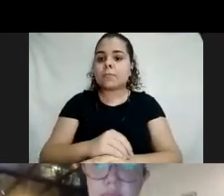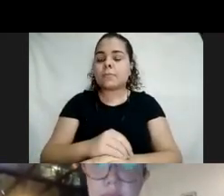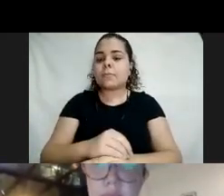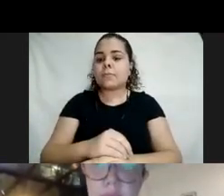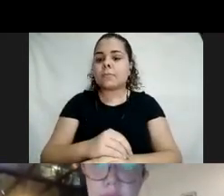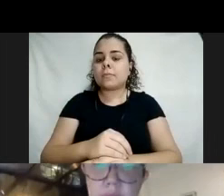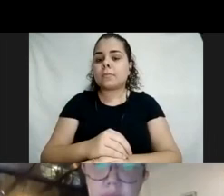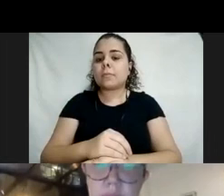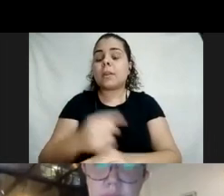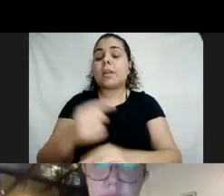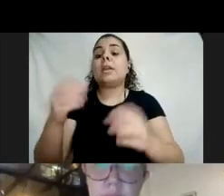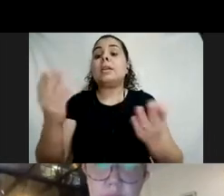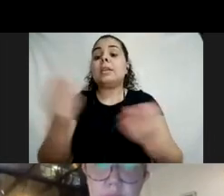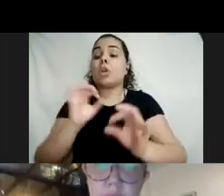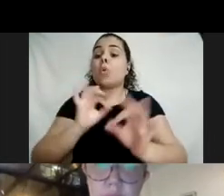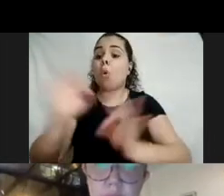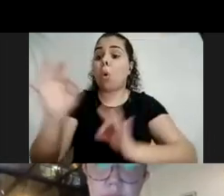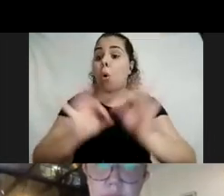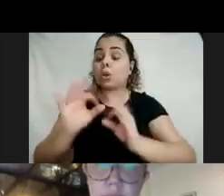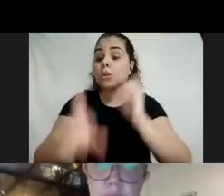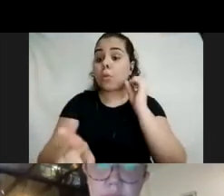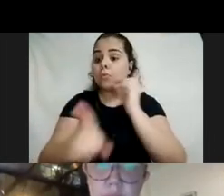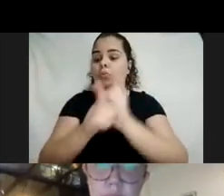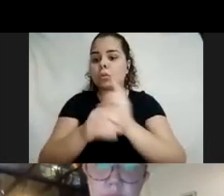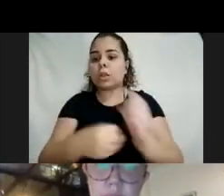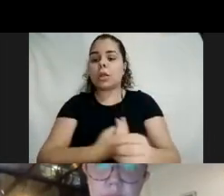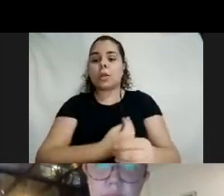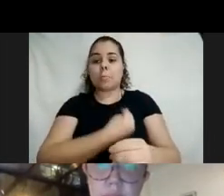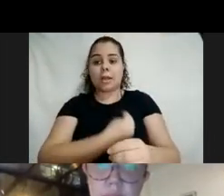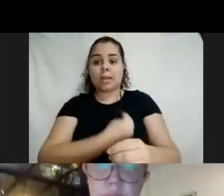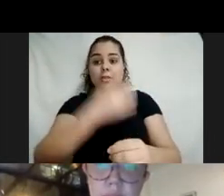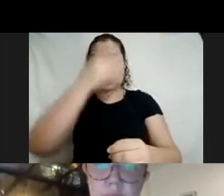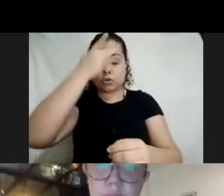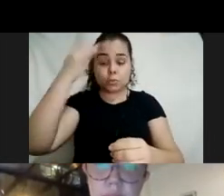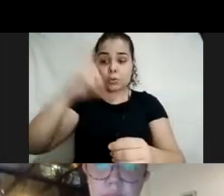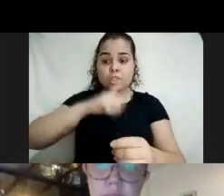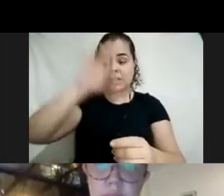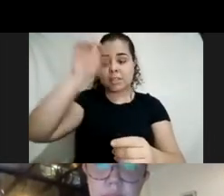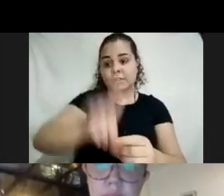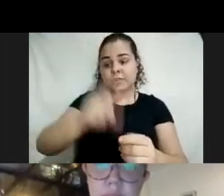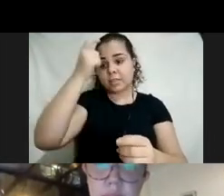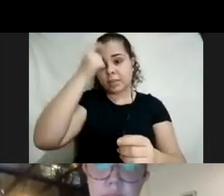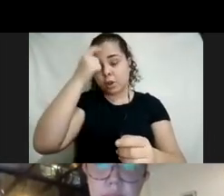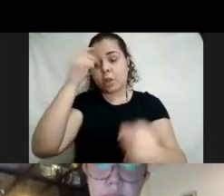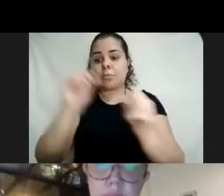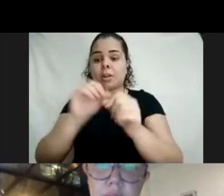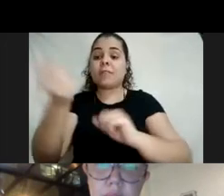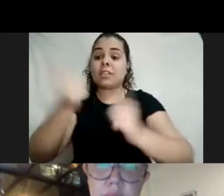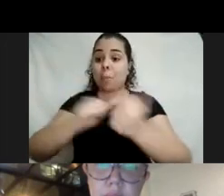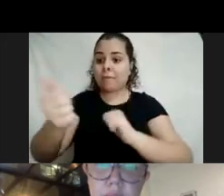organizando um encontro para a participação de pessoas com deficiência intelectual também para uma avaliação do material.